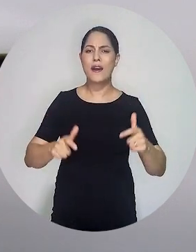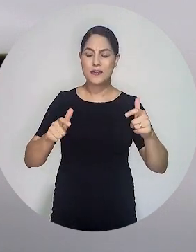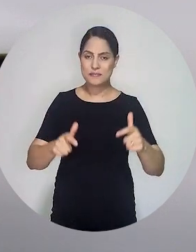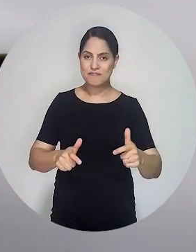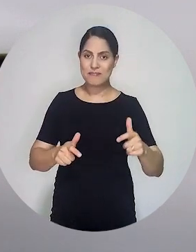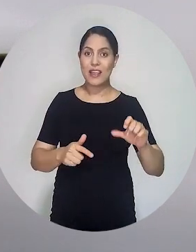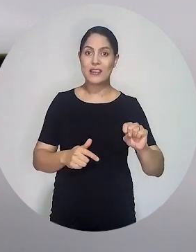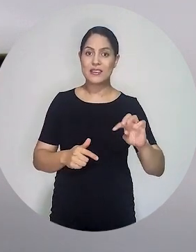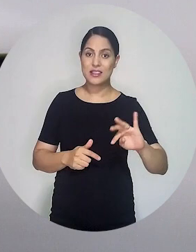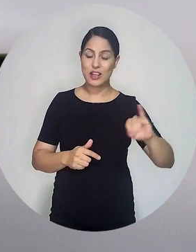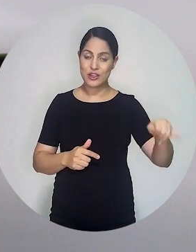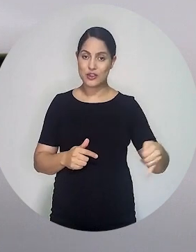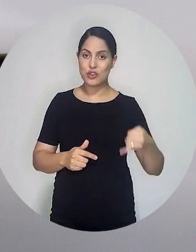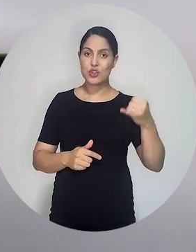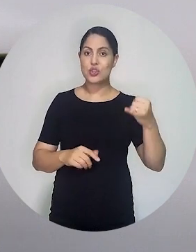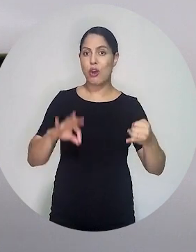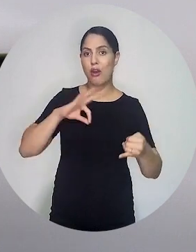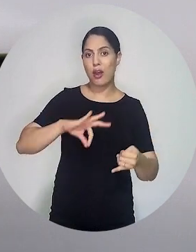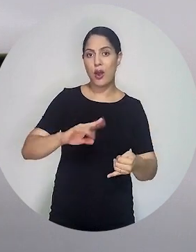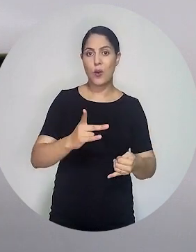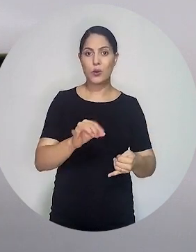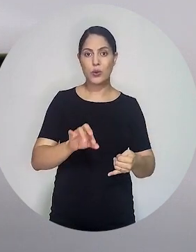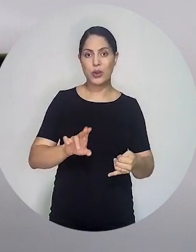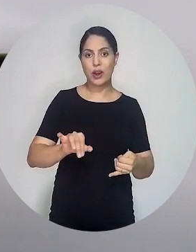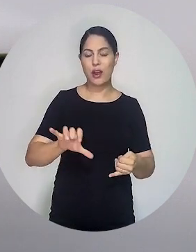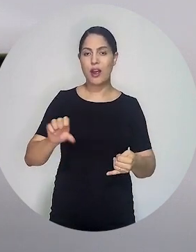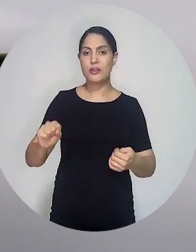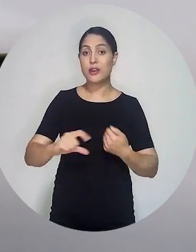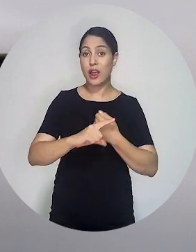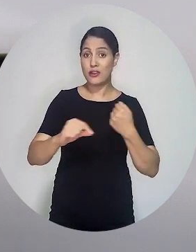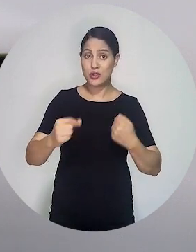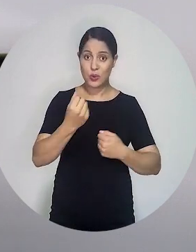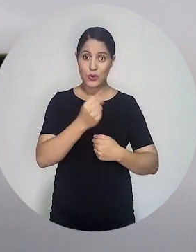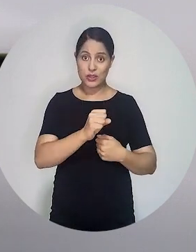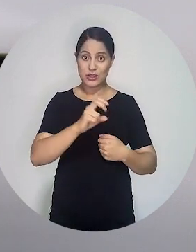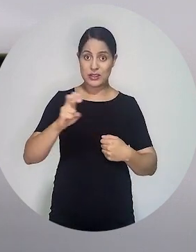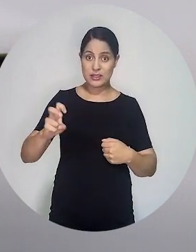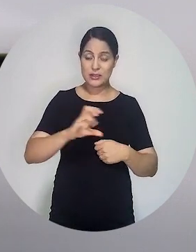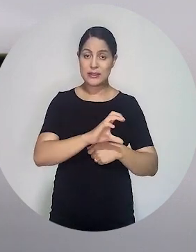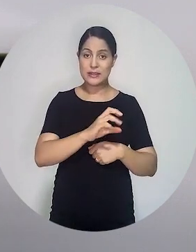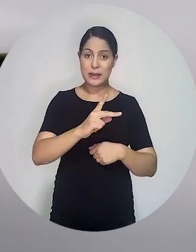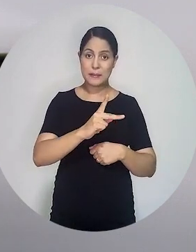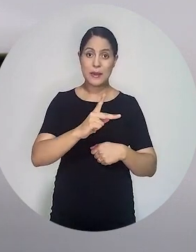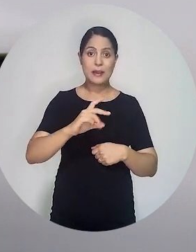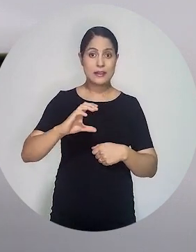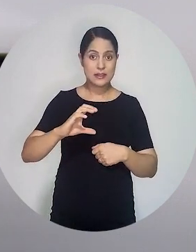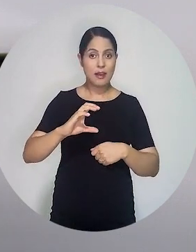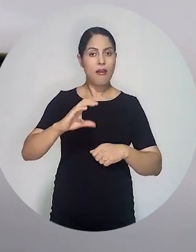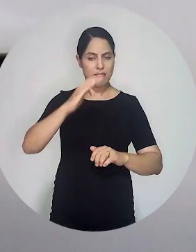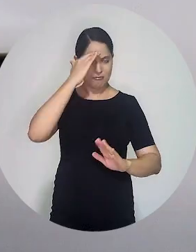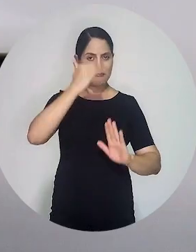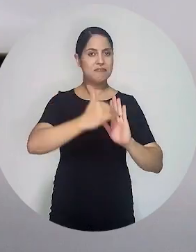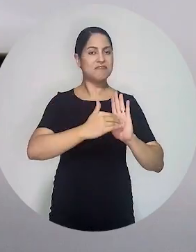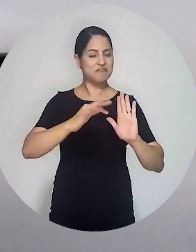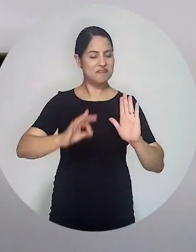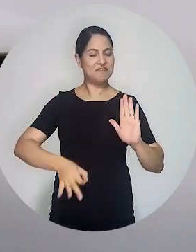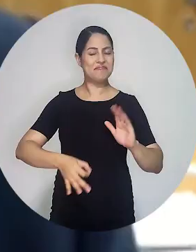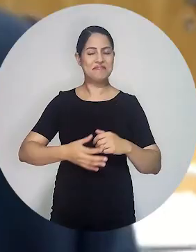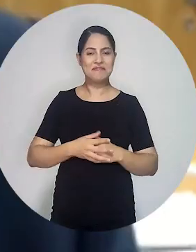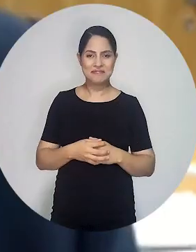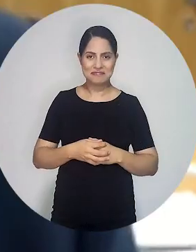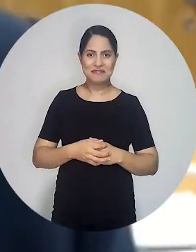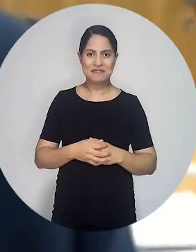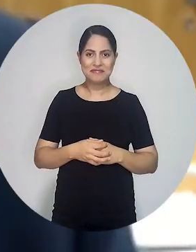em que foi estabelecida a fixação dos honorários, de acordo com o previsto no artigo 85 do Código de Processo Civil.